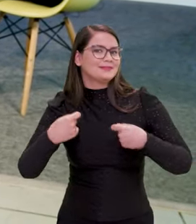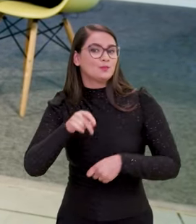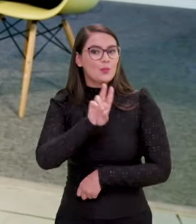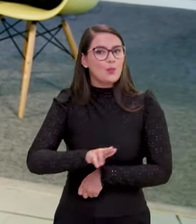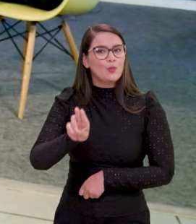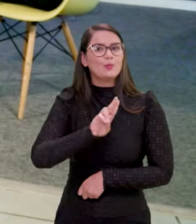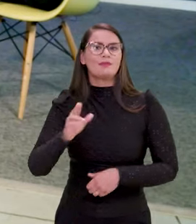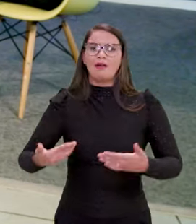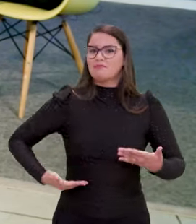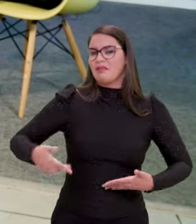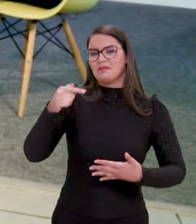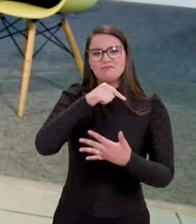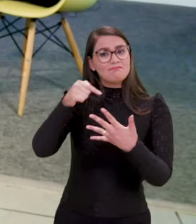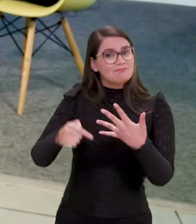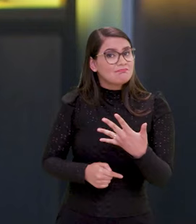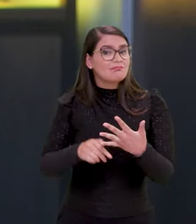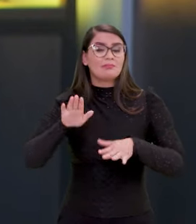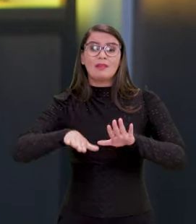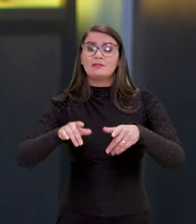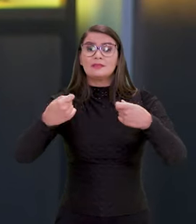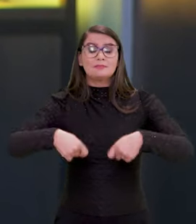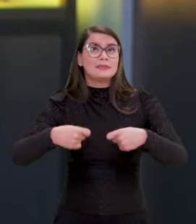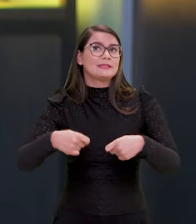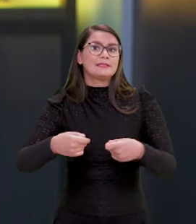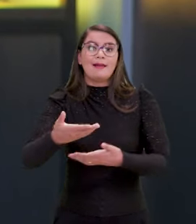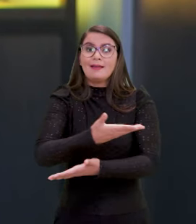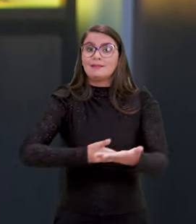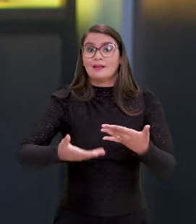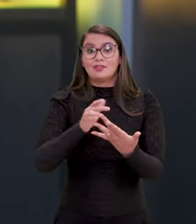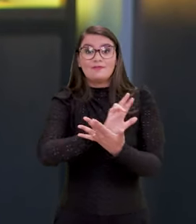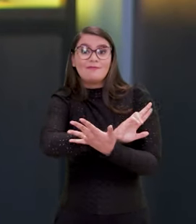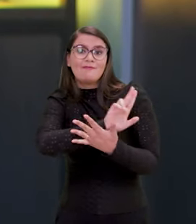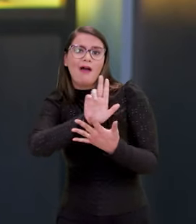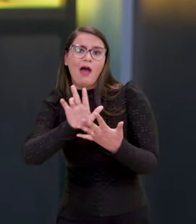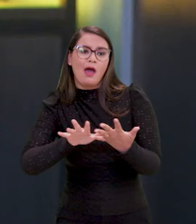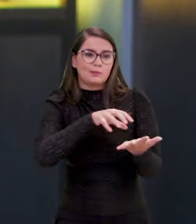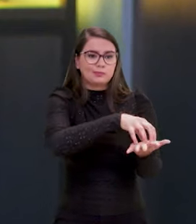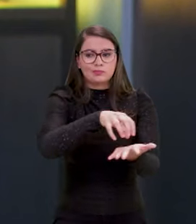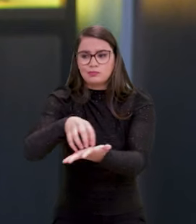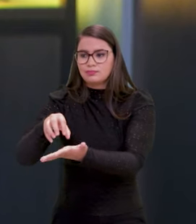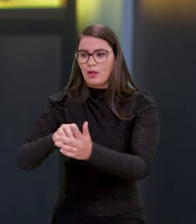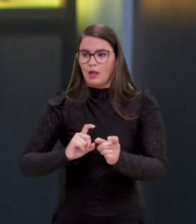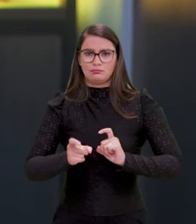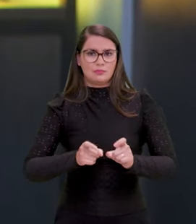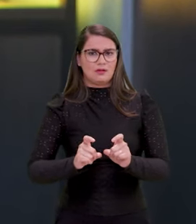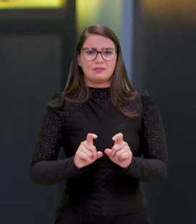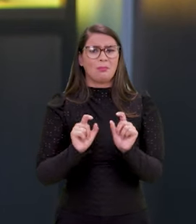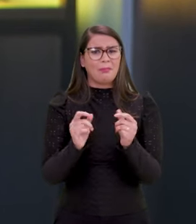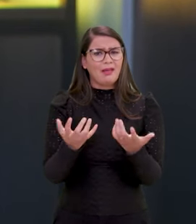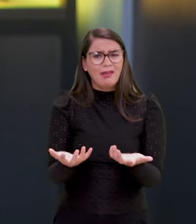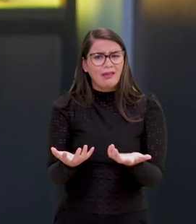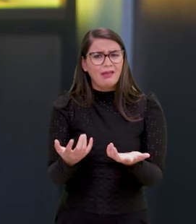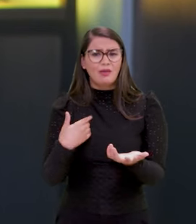fazer o uso de um serviço, porque, muitas vezes, ele precisa interagir com vários órgãos da administração. Para